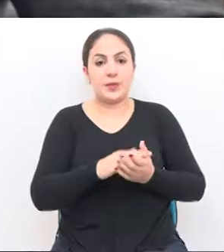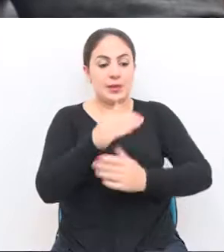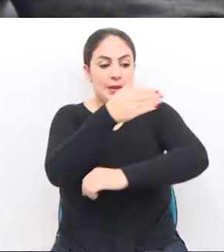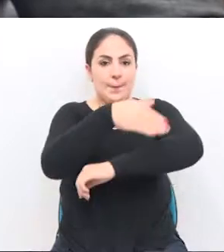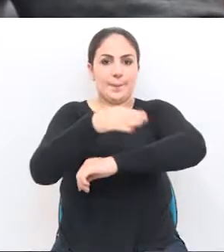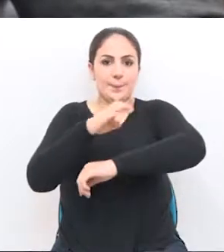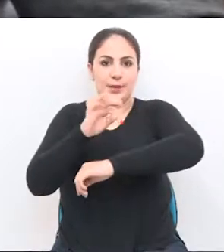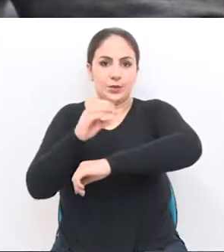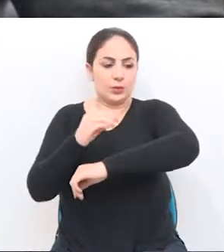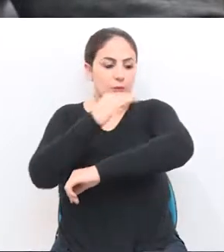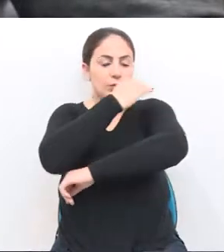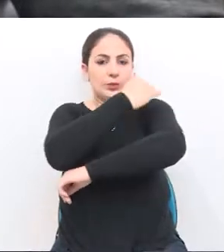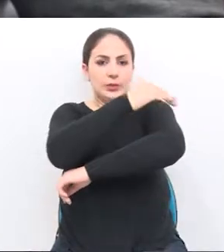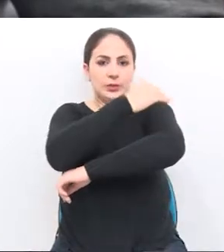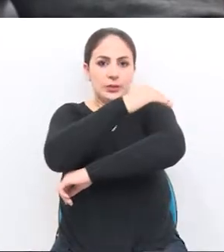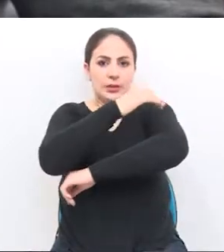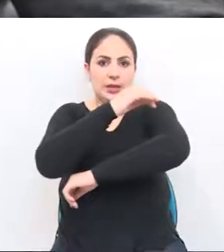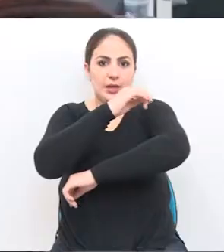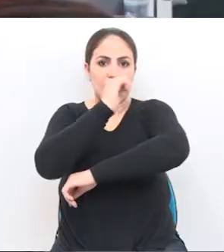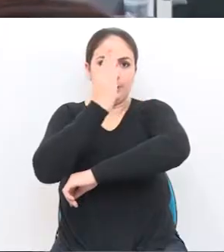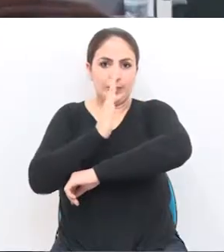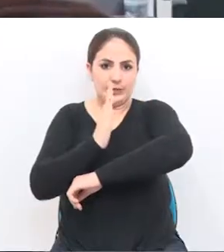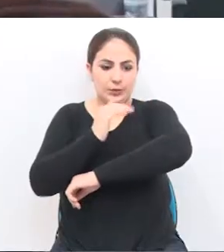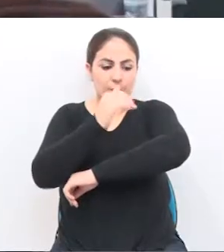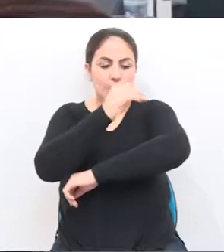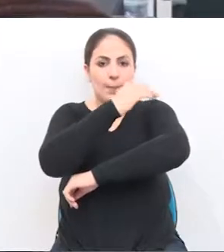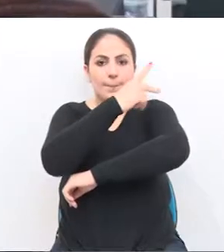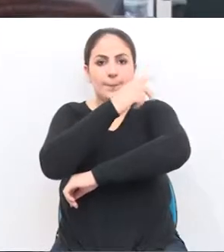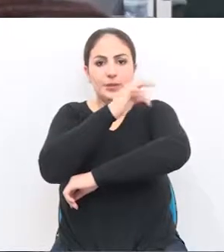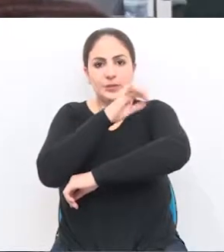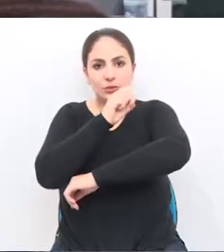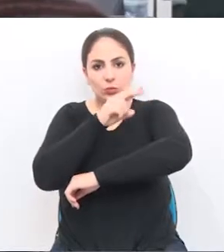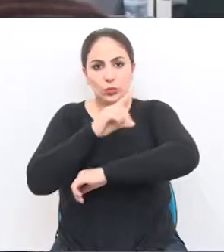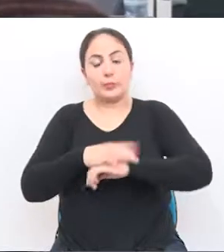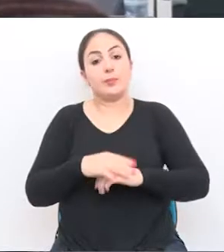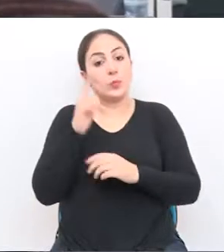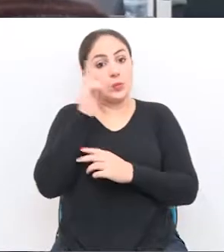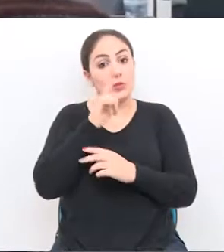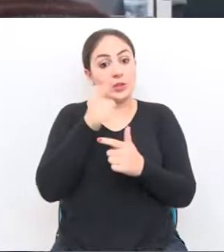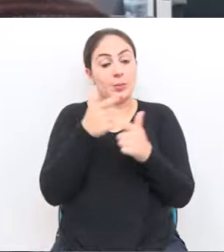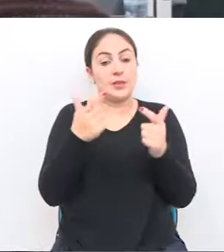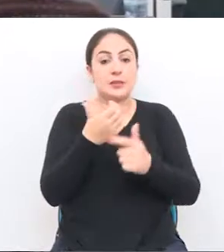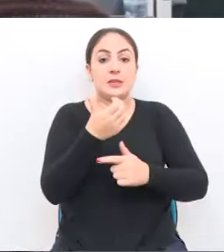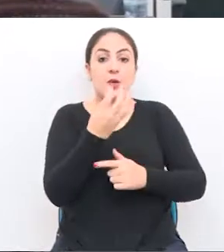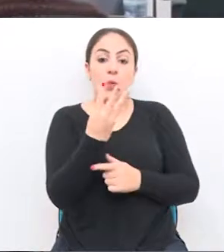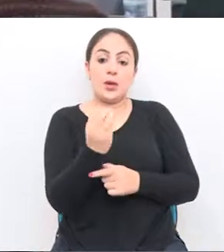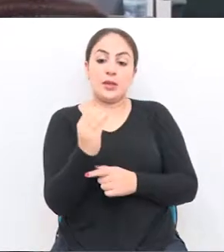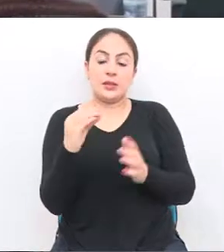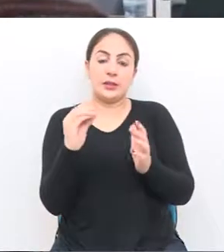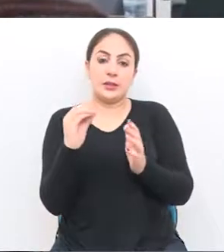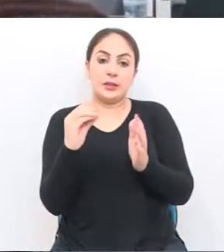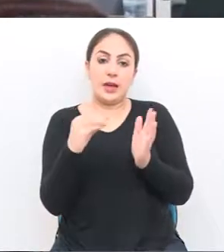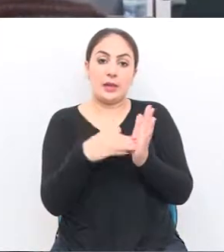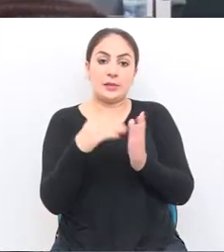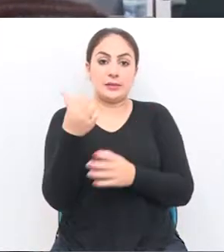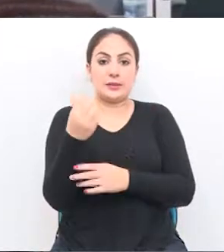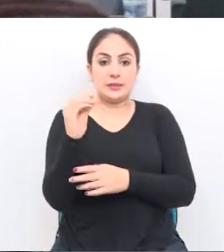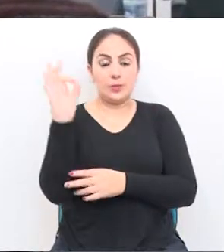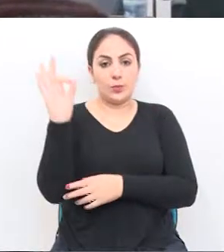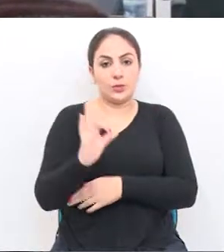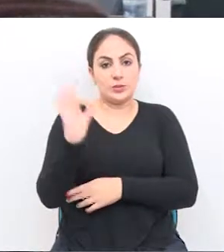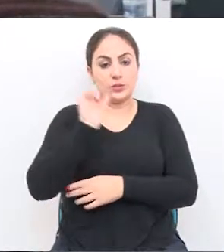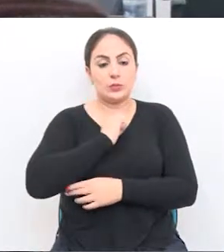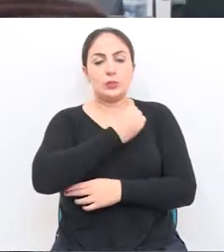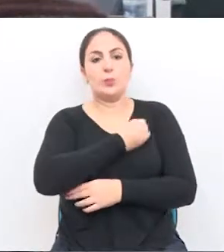Avenida Brasil e a rua Paissandu. Com a mudança, seria possível aumentar de 40% a 60% o